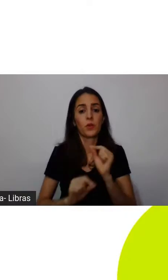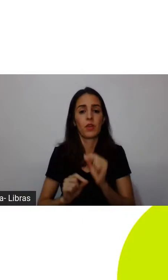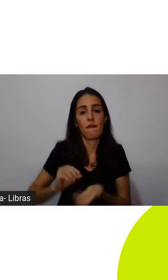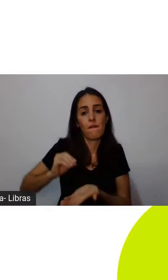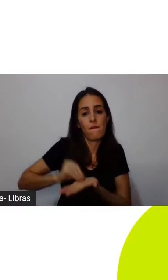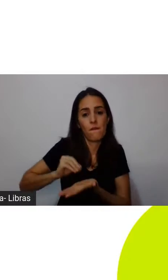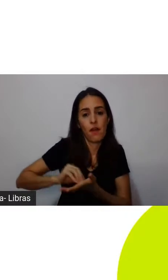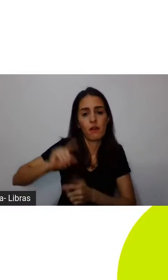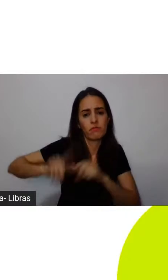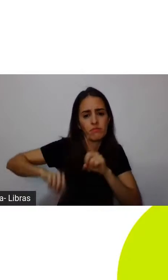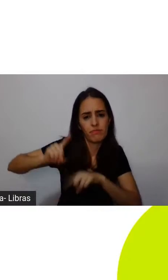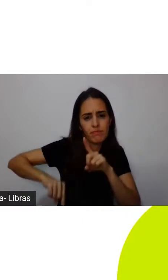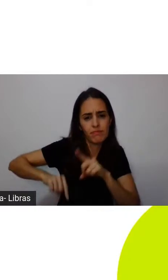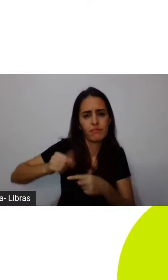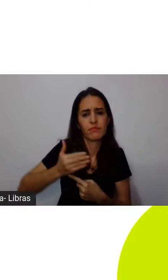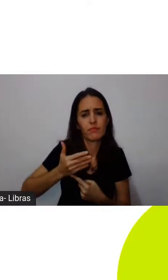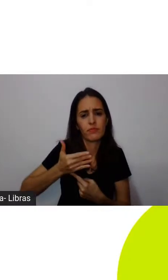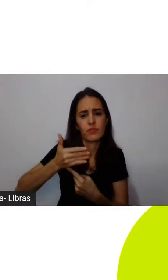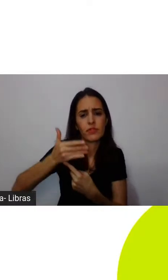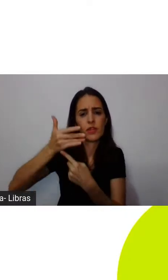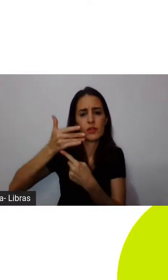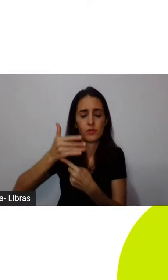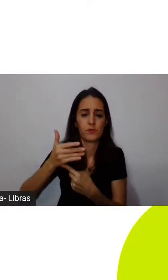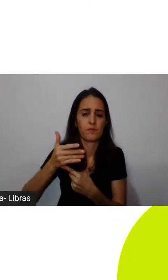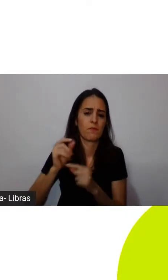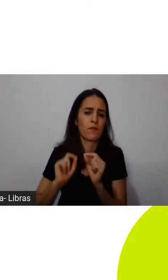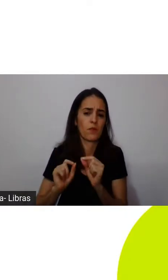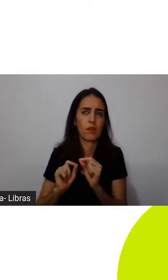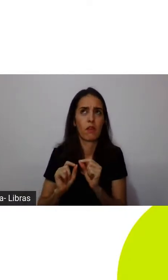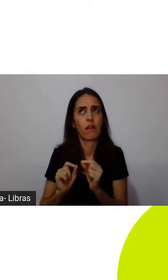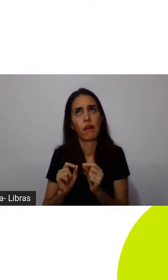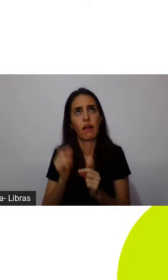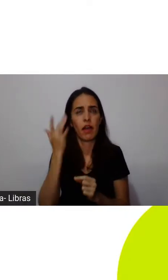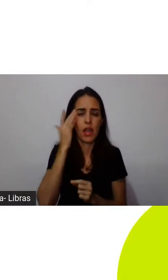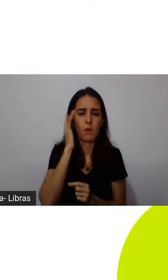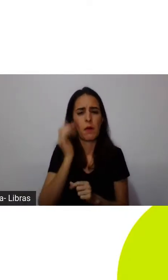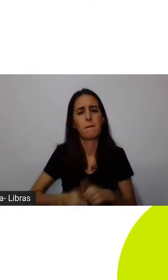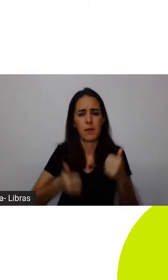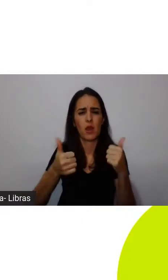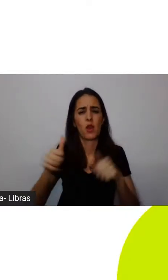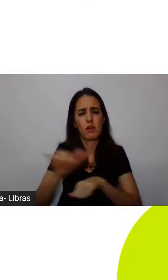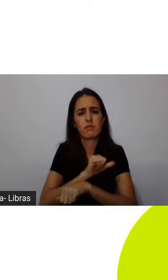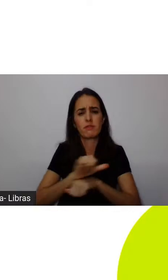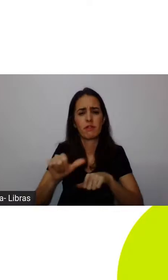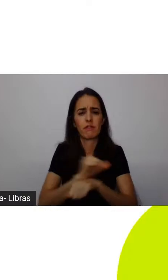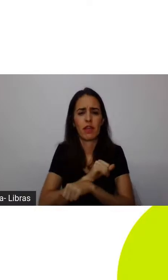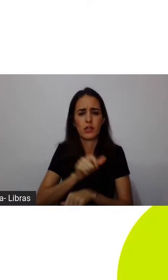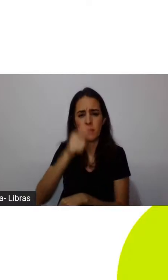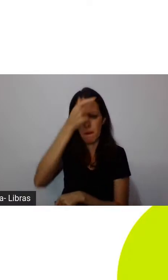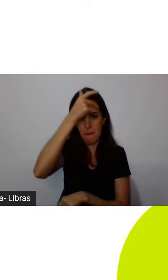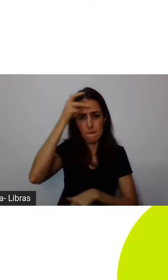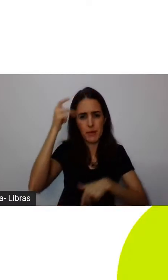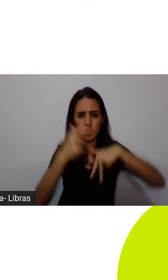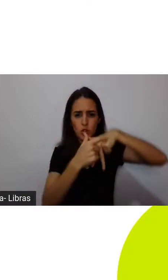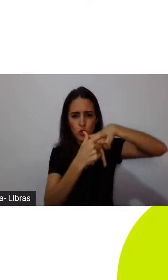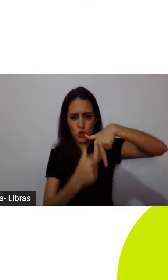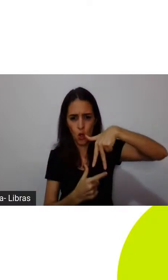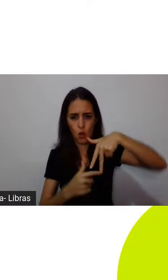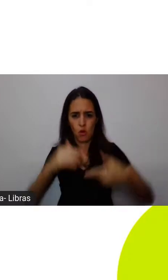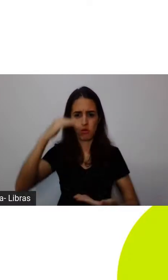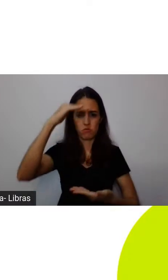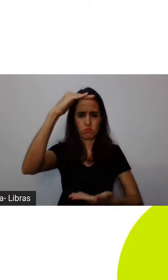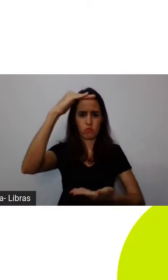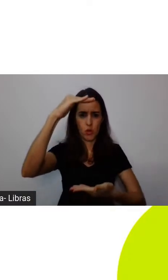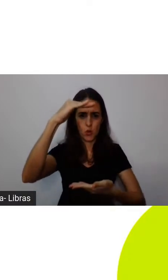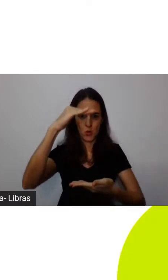a resposta para essa falta de recursos seria diminuir as pessoas de tamanho. Eu fui pesquisar se existe algo assim acontecendo hoje,